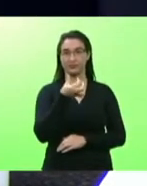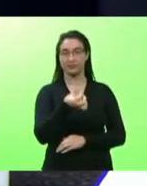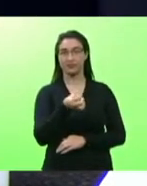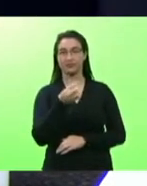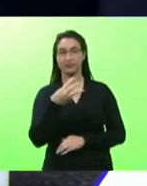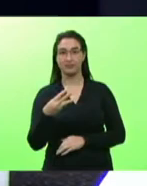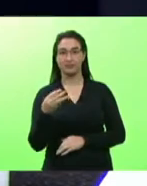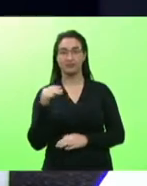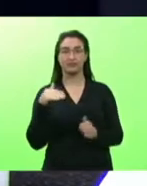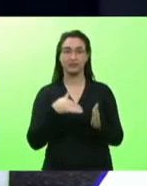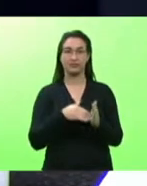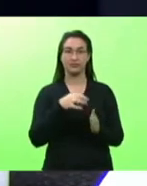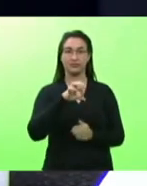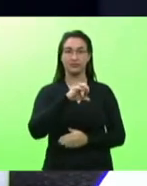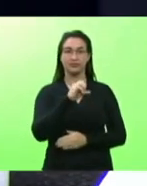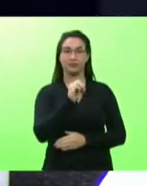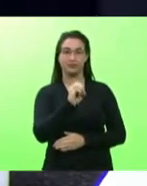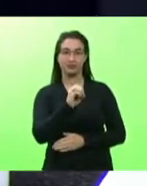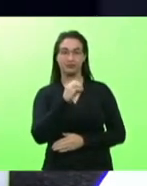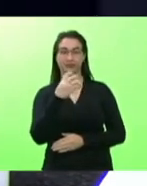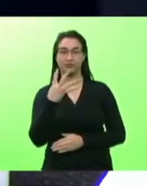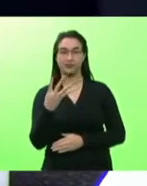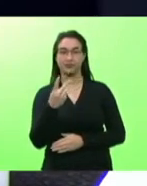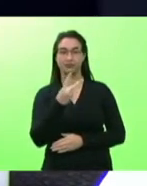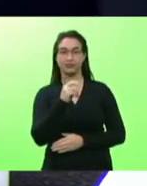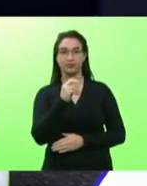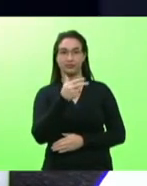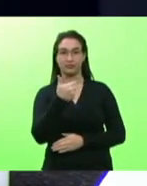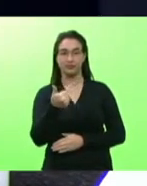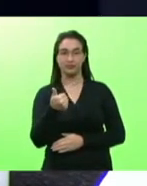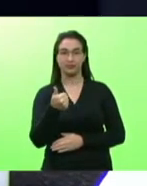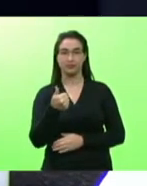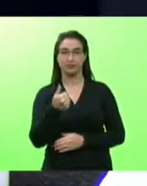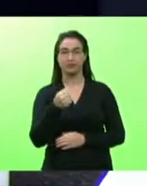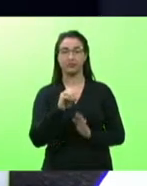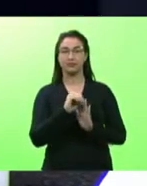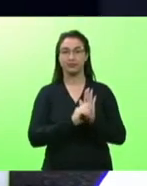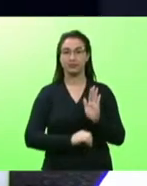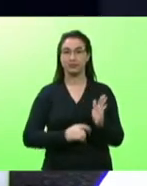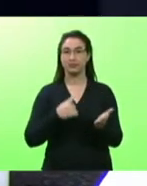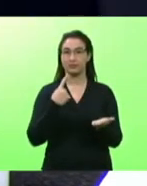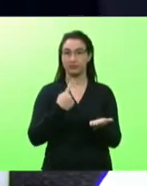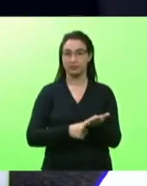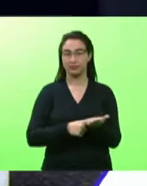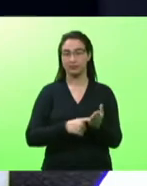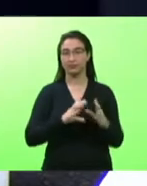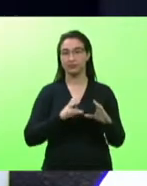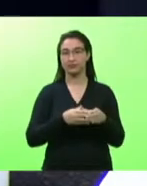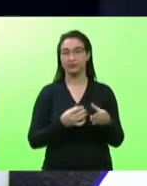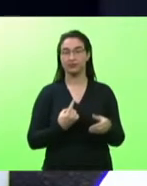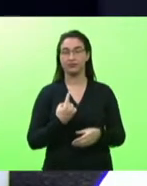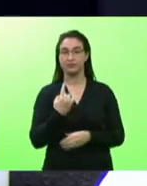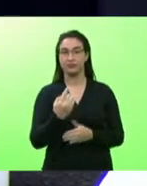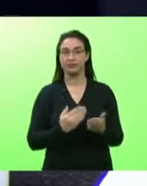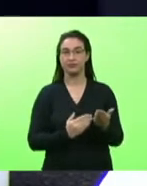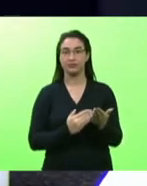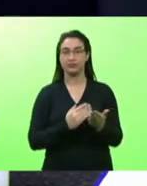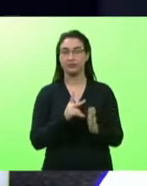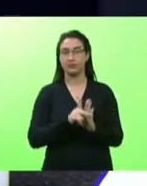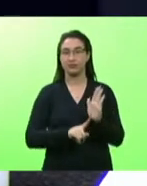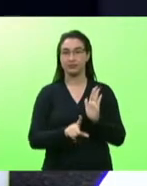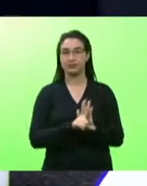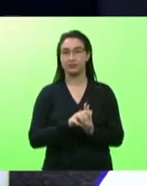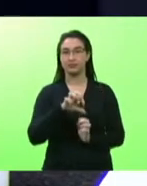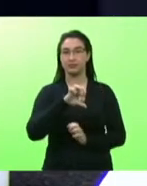904-2021. Ofício, por acordo de líderes, foi aprovado em torno único o projeto de lei 98